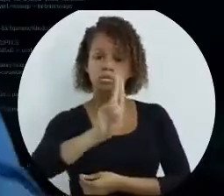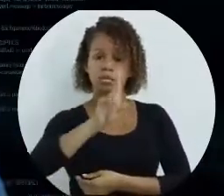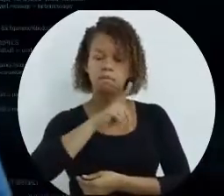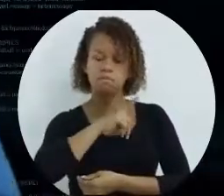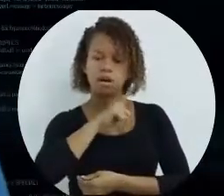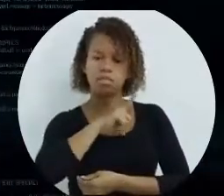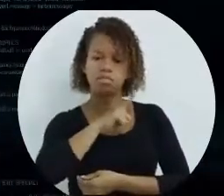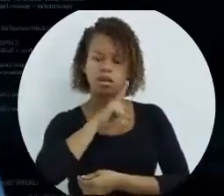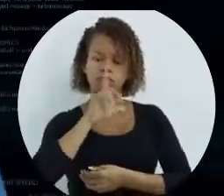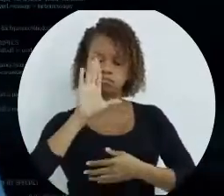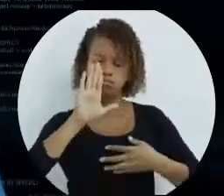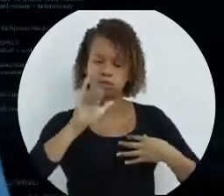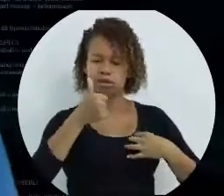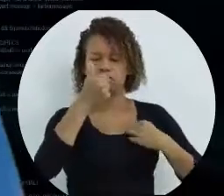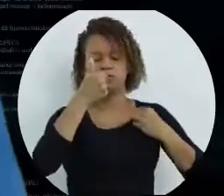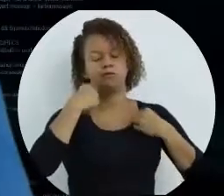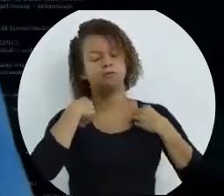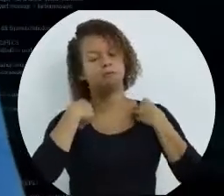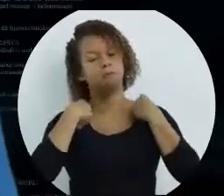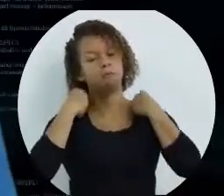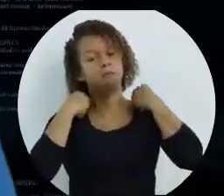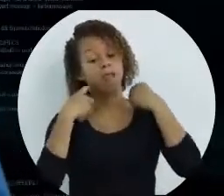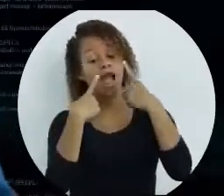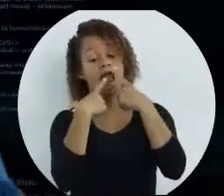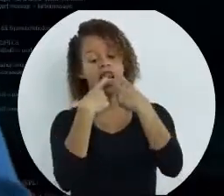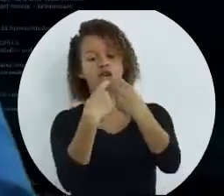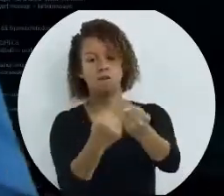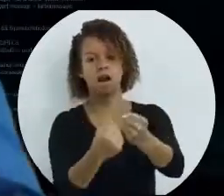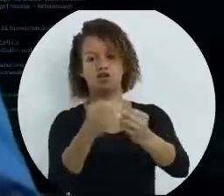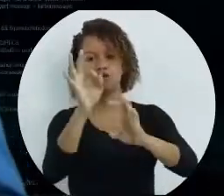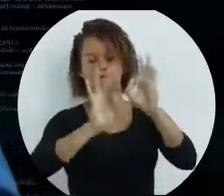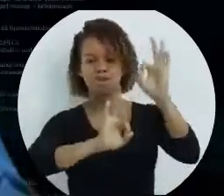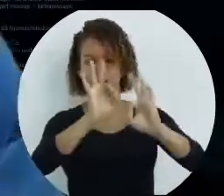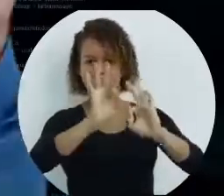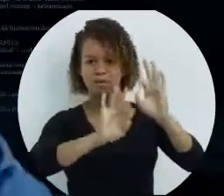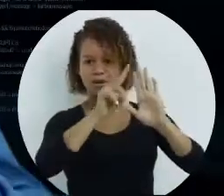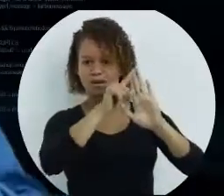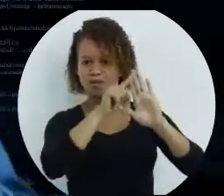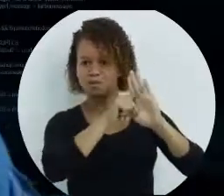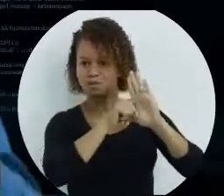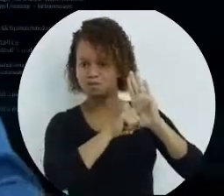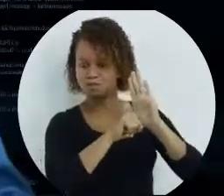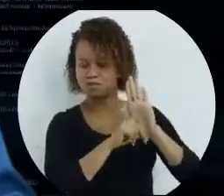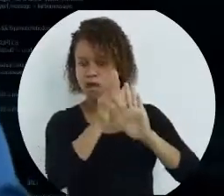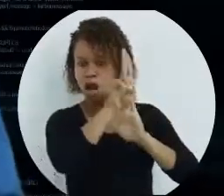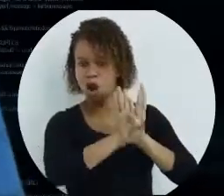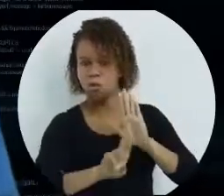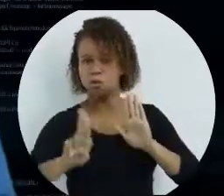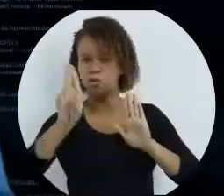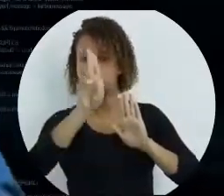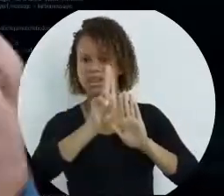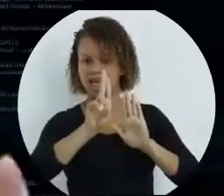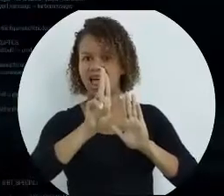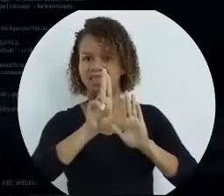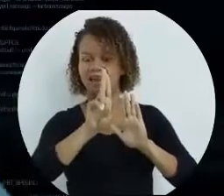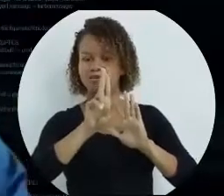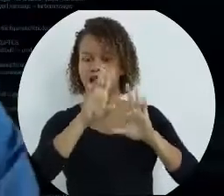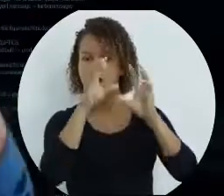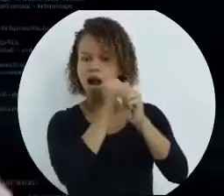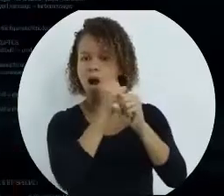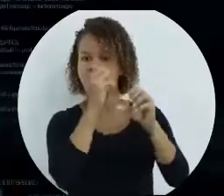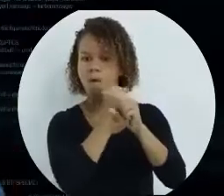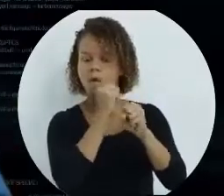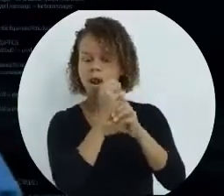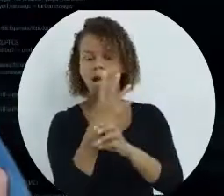ter um benefício. A linguagem de programação é usada para calcular,